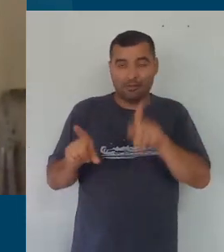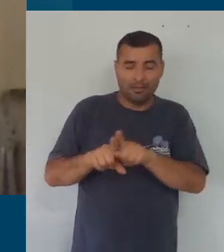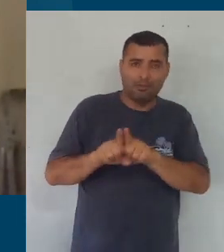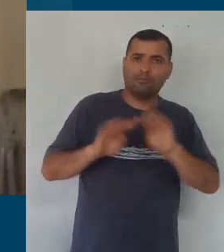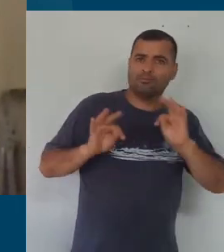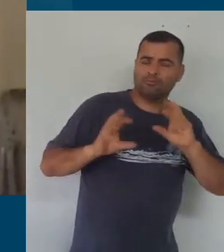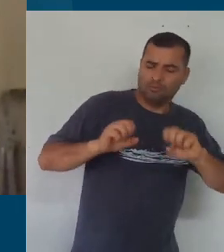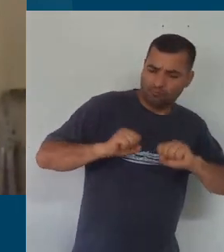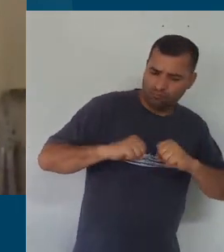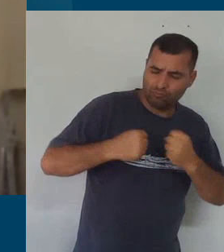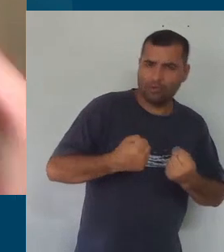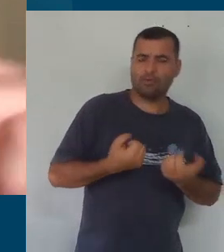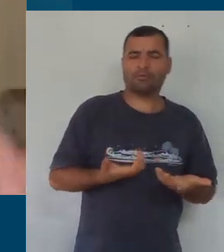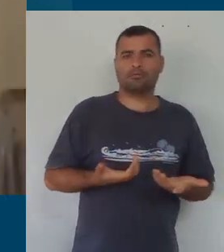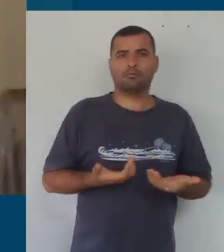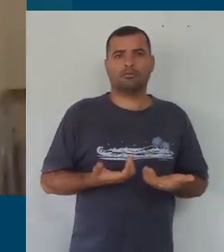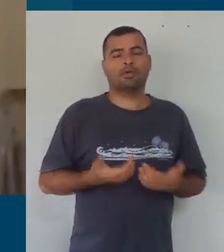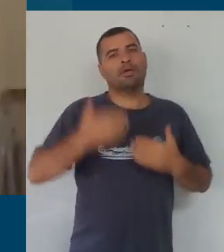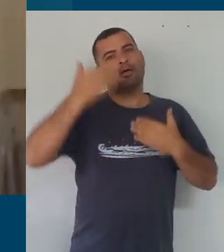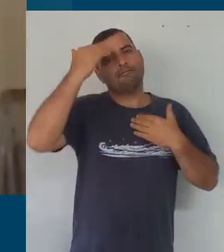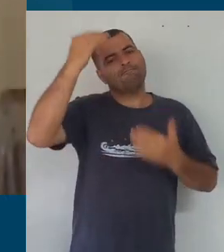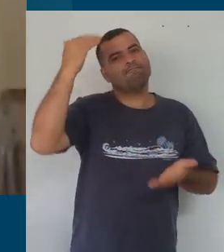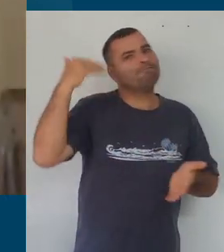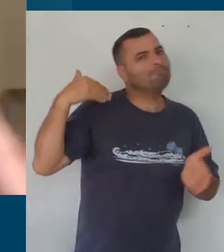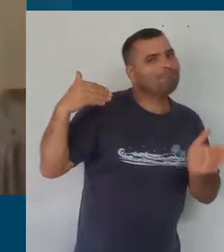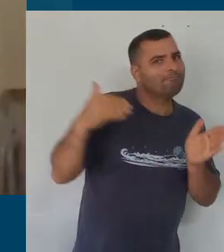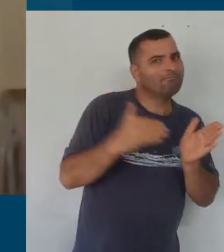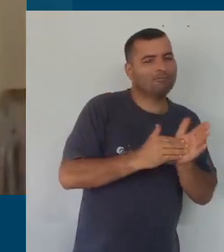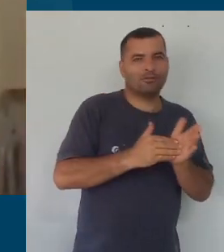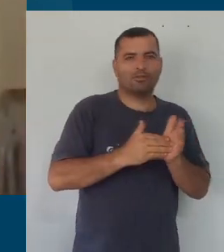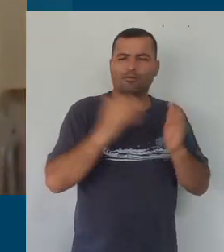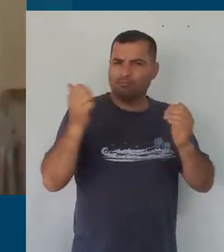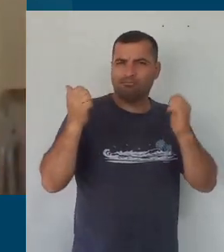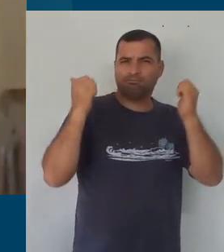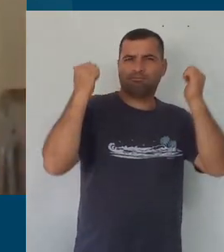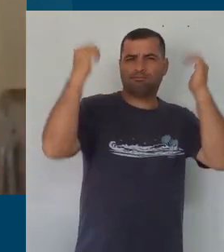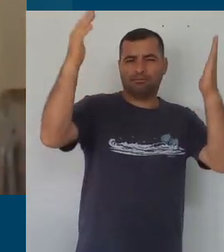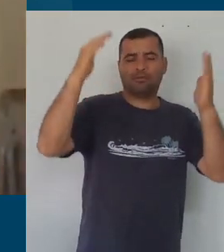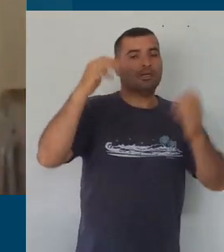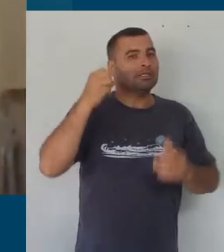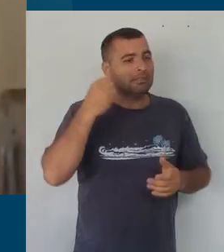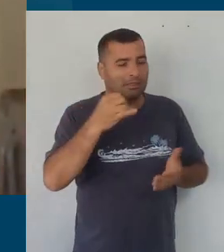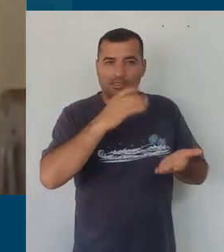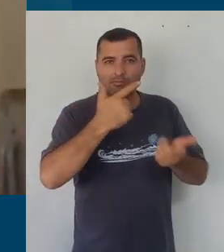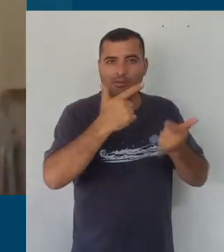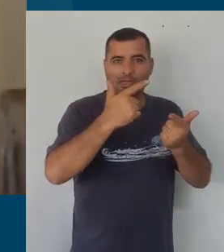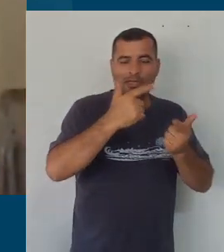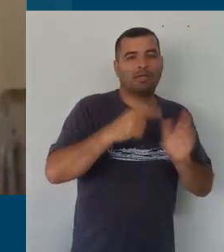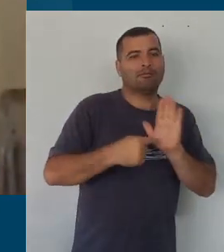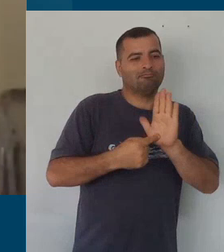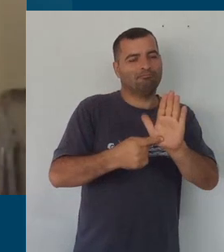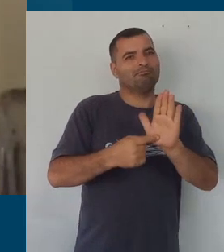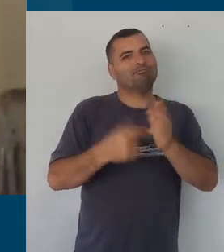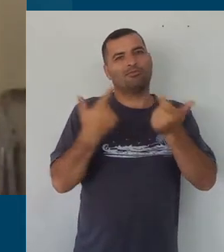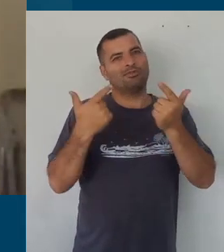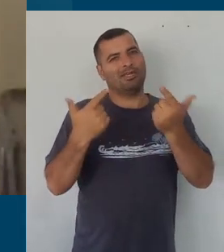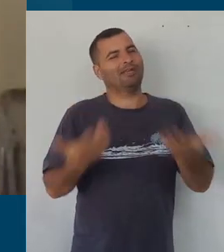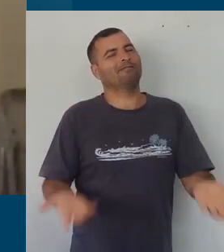diria, Célia, que é agradecer de forma máxima, que sem essa equipe, muito do que foi apresentado hoje não teria ocorrido.